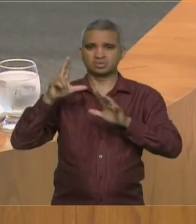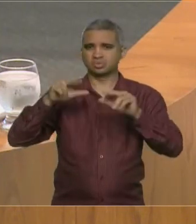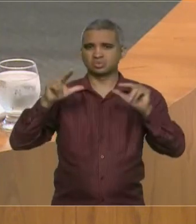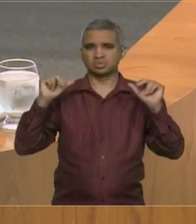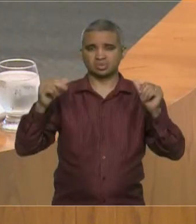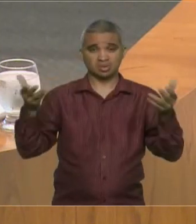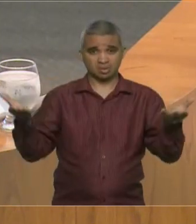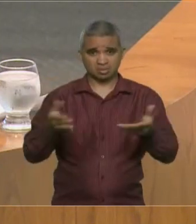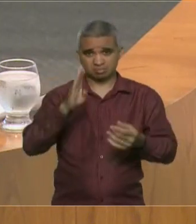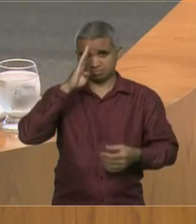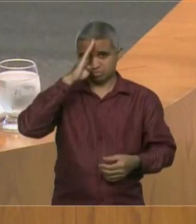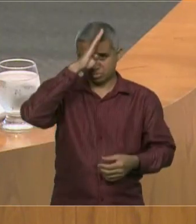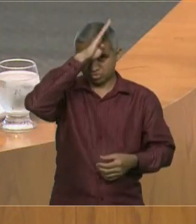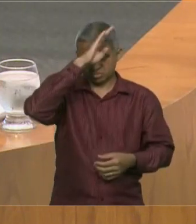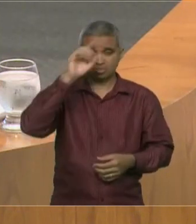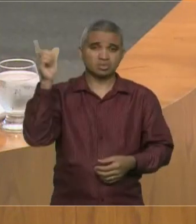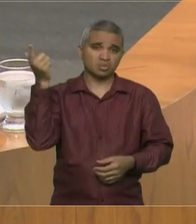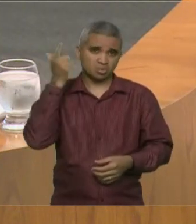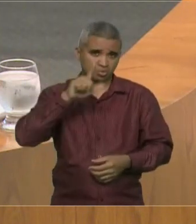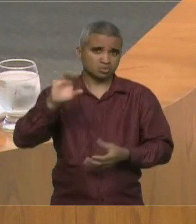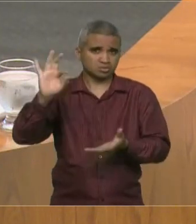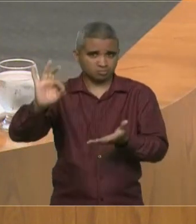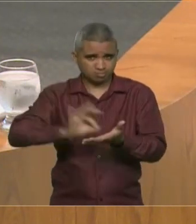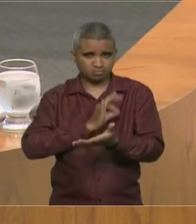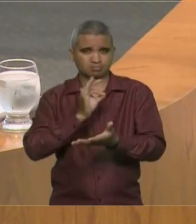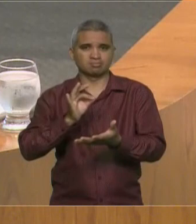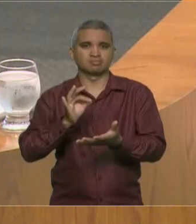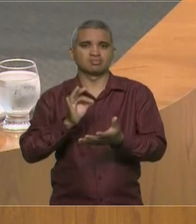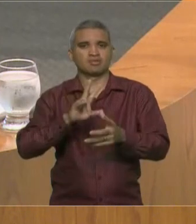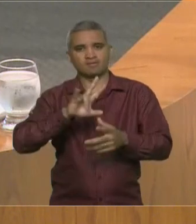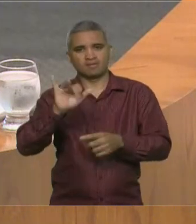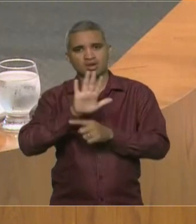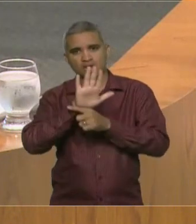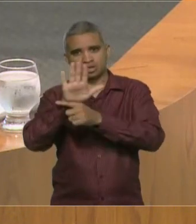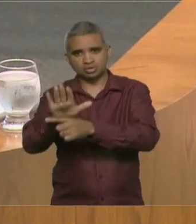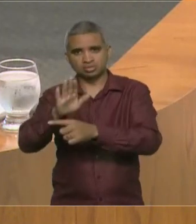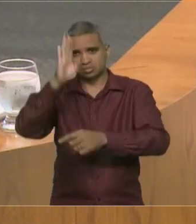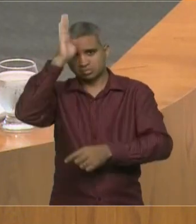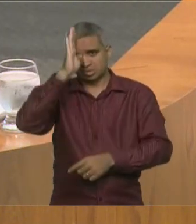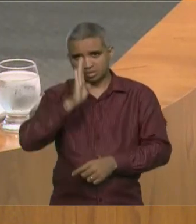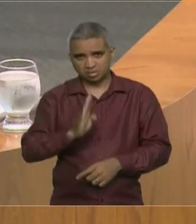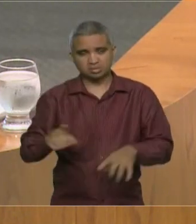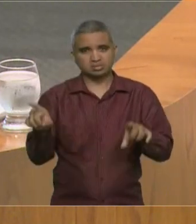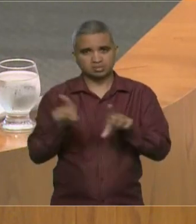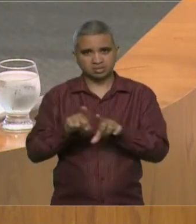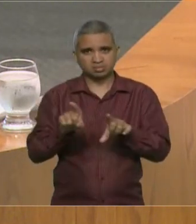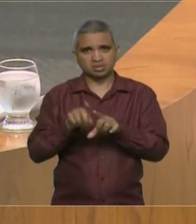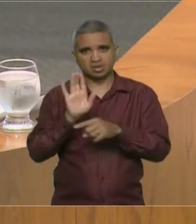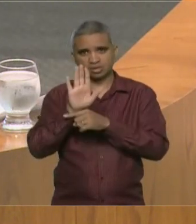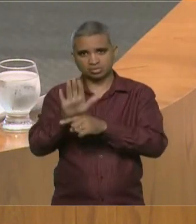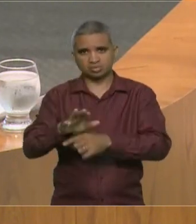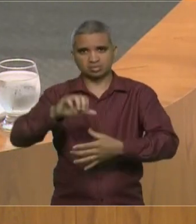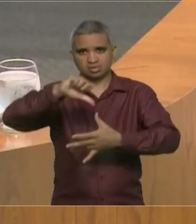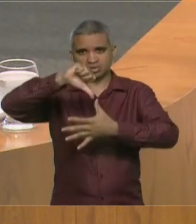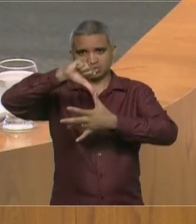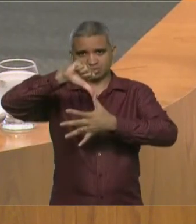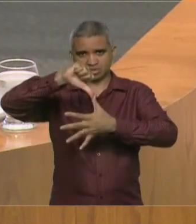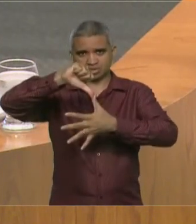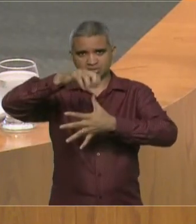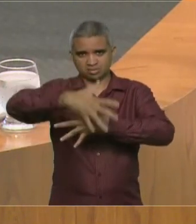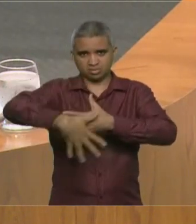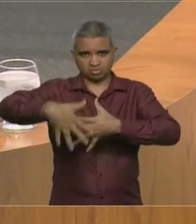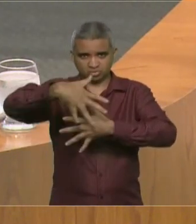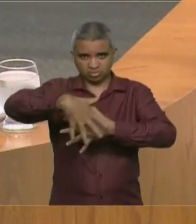ao Brasil e à América do Sul. Também cito o ingresso do Brasil na Organização